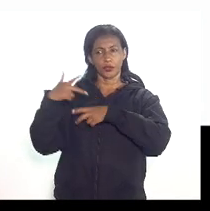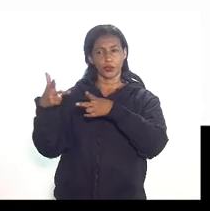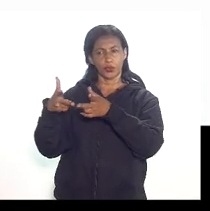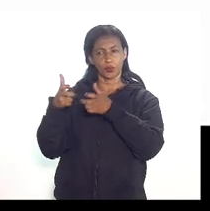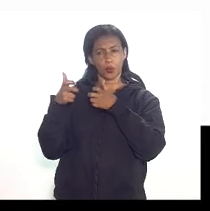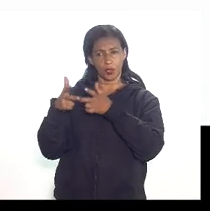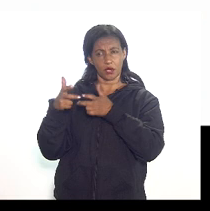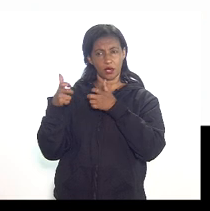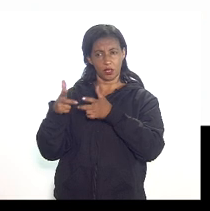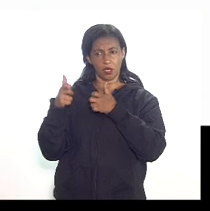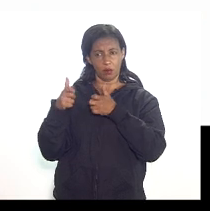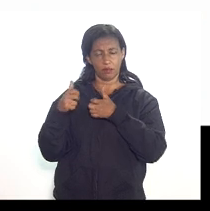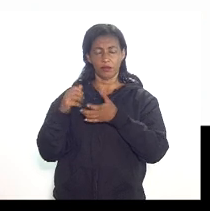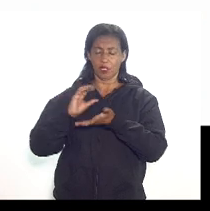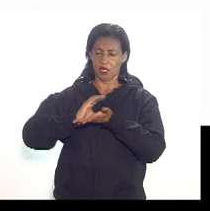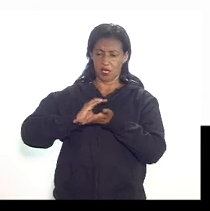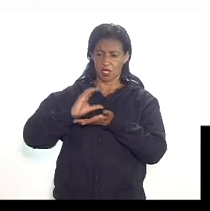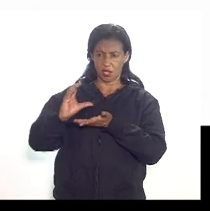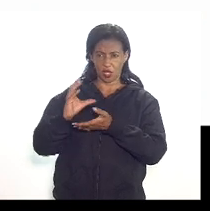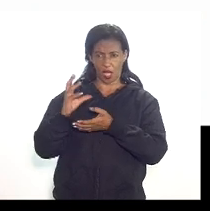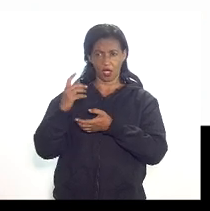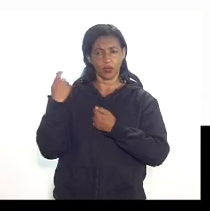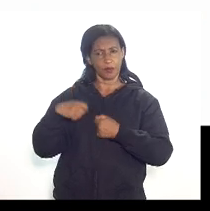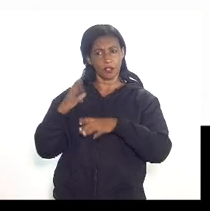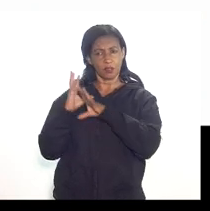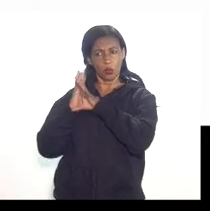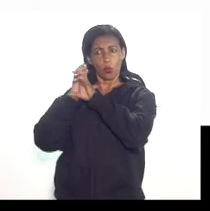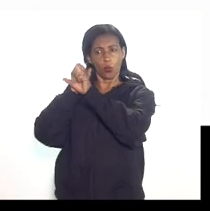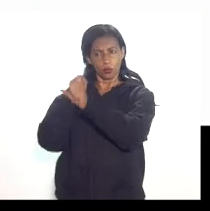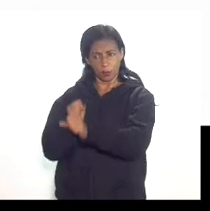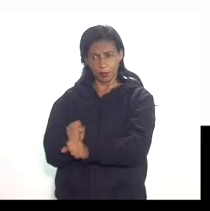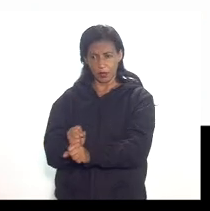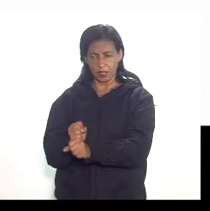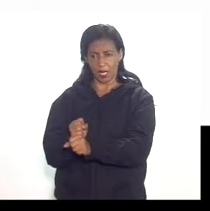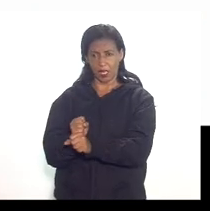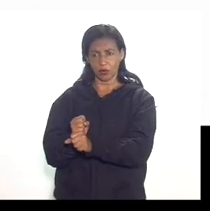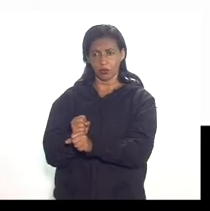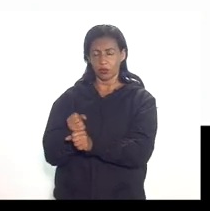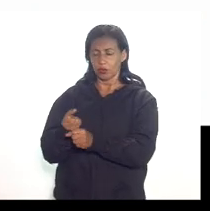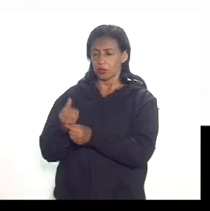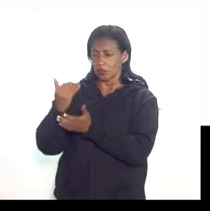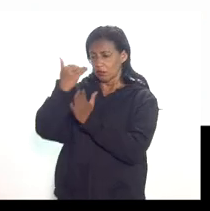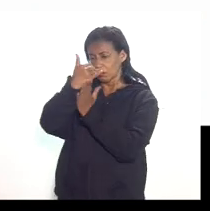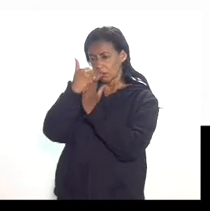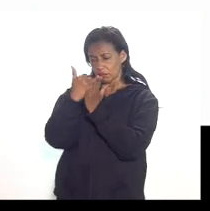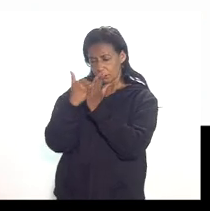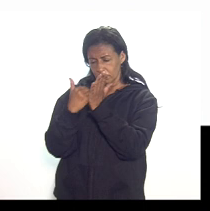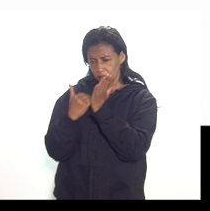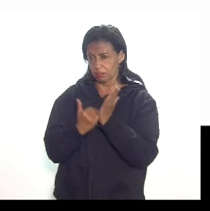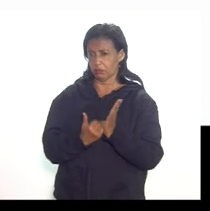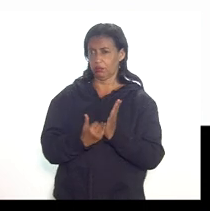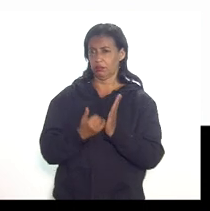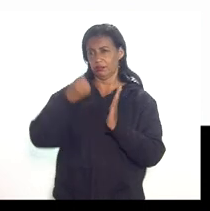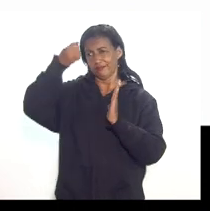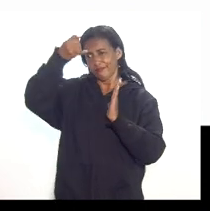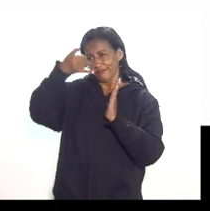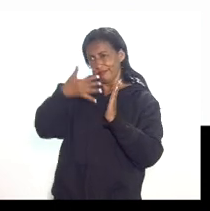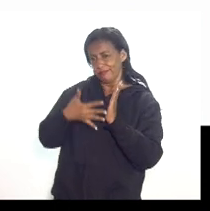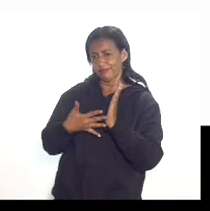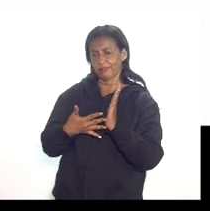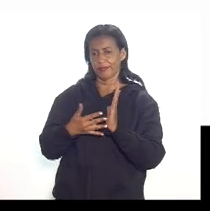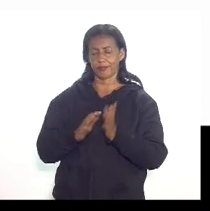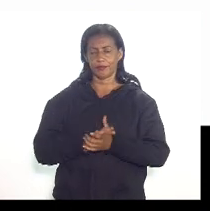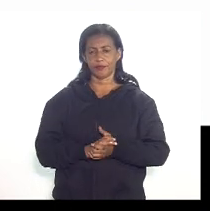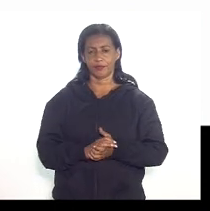esses gastos devem ser contabilizados e seus custos deduzidos na forma de depreciação é